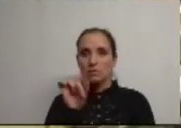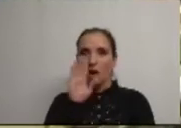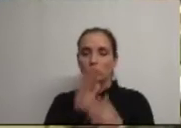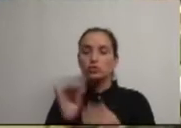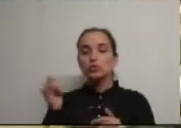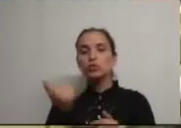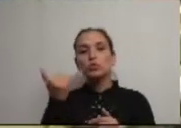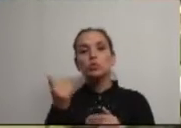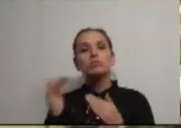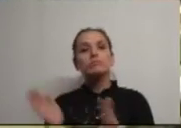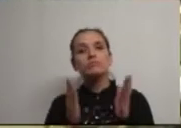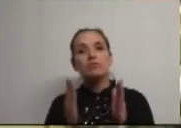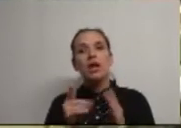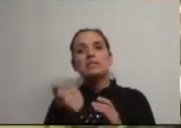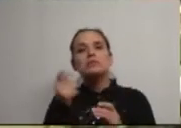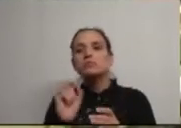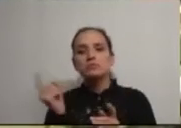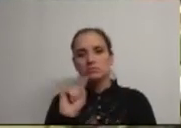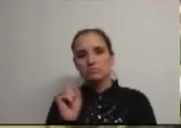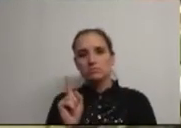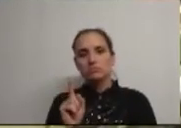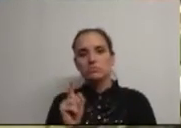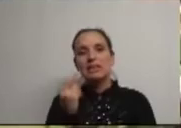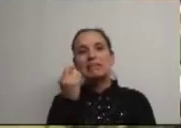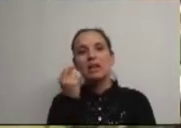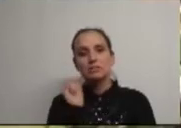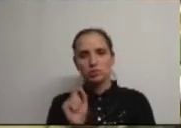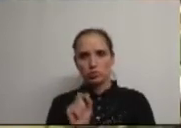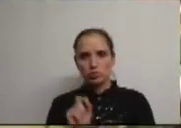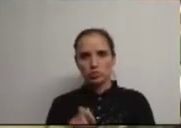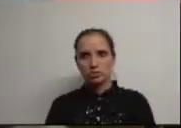segundo bloco, mas aqui já não será 5 minutos, mas sim 3 minutos.